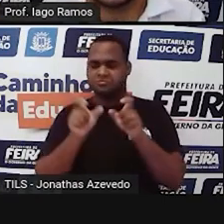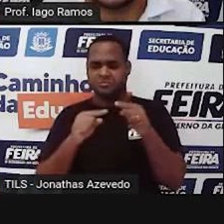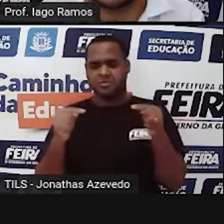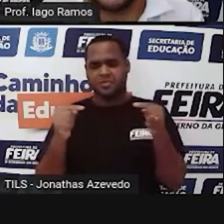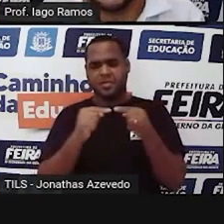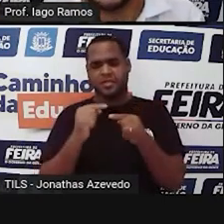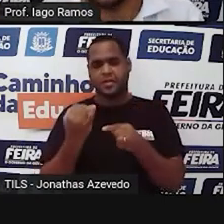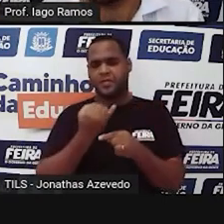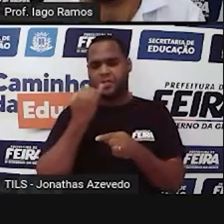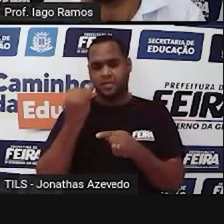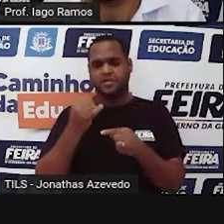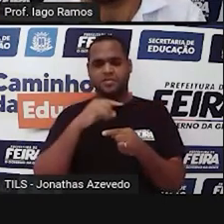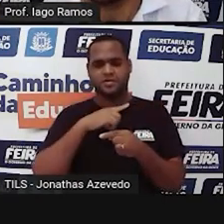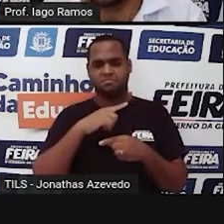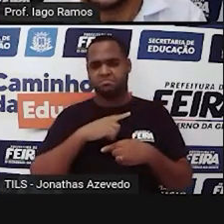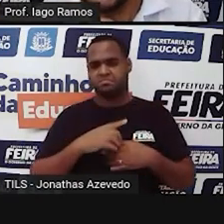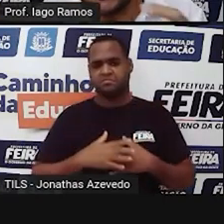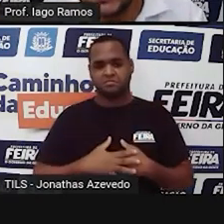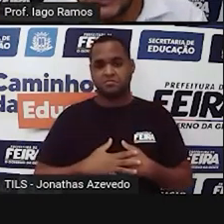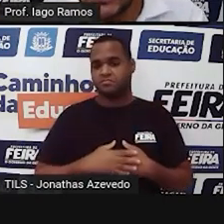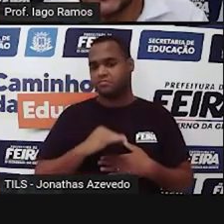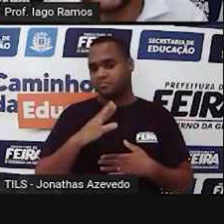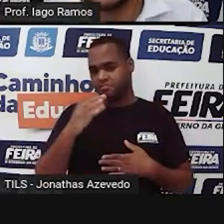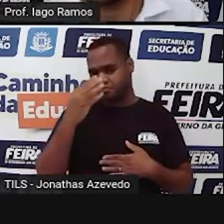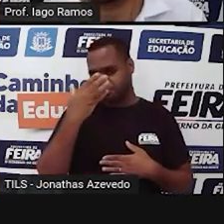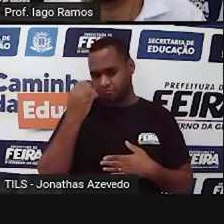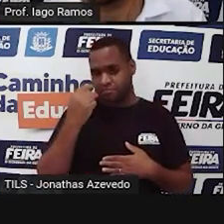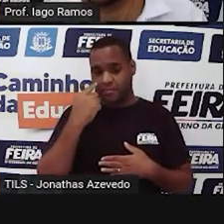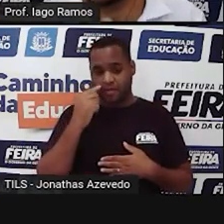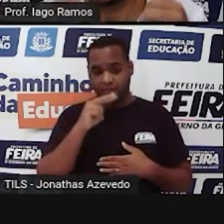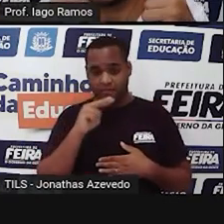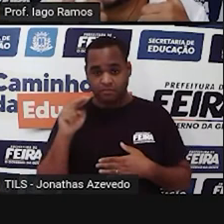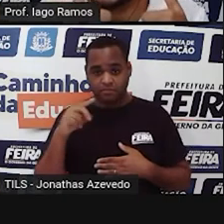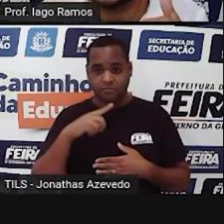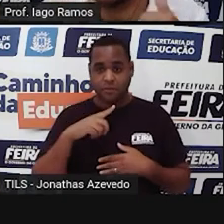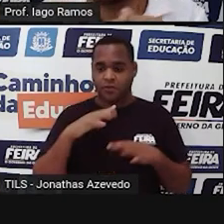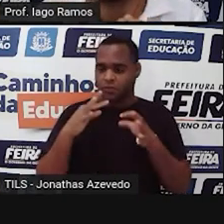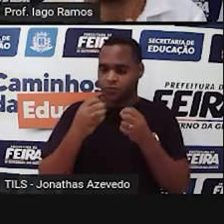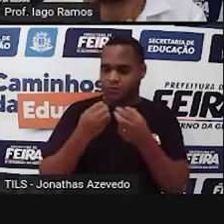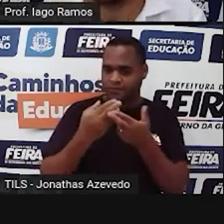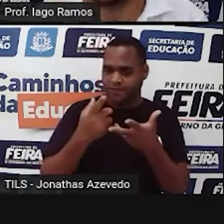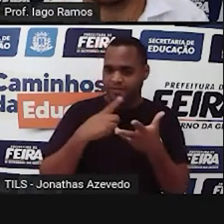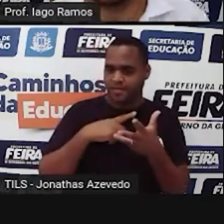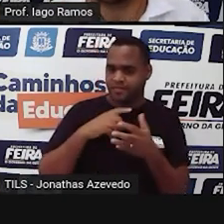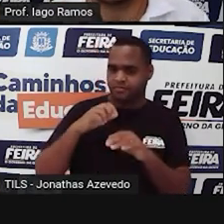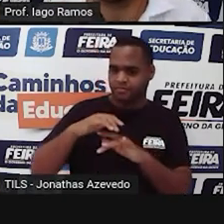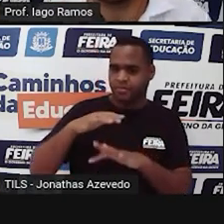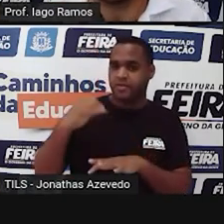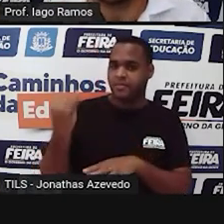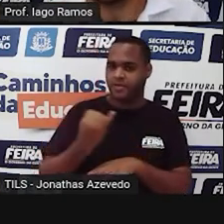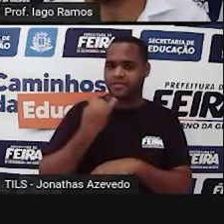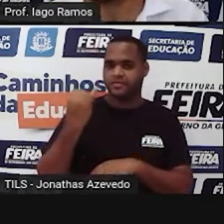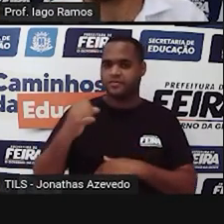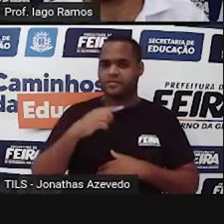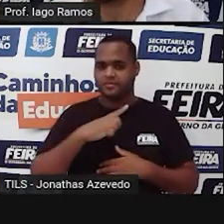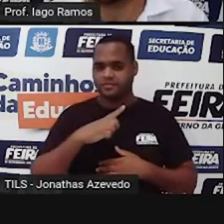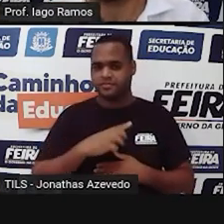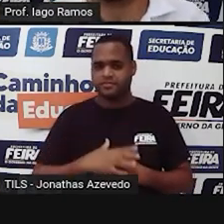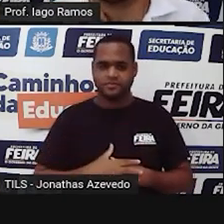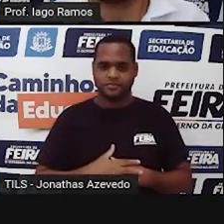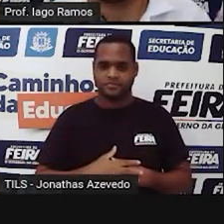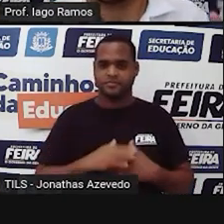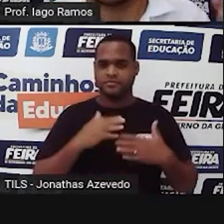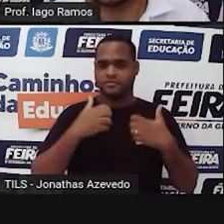gente viu nessa aula. Primeiro, a gente viu que tudo que está à nossa volta tem medida e isso é muito importante. Depois, a gente